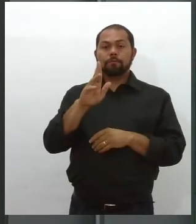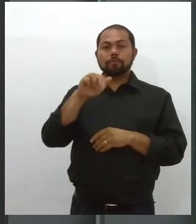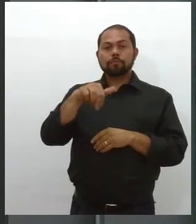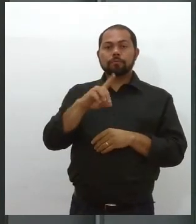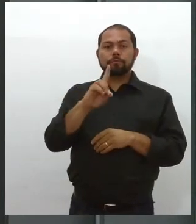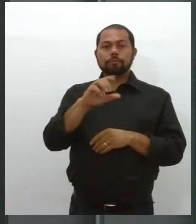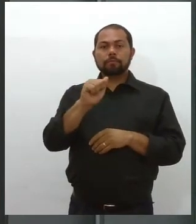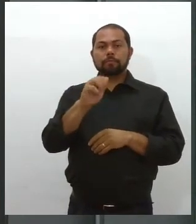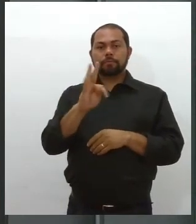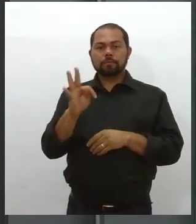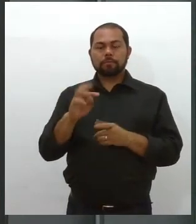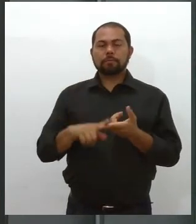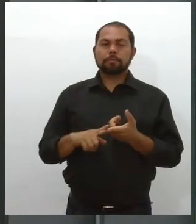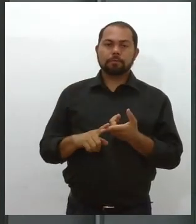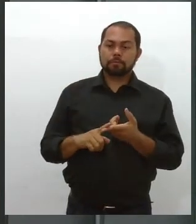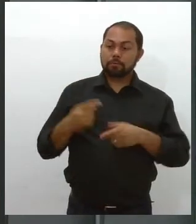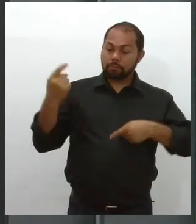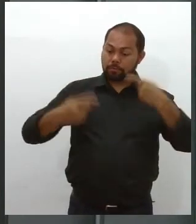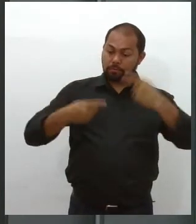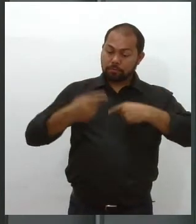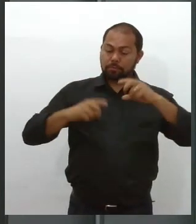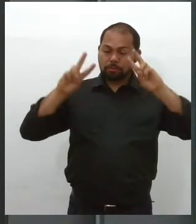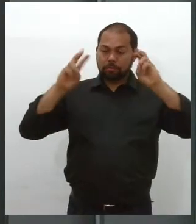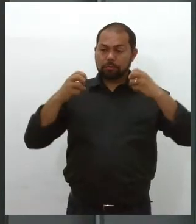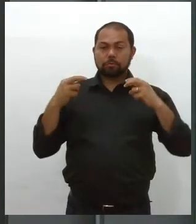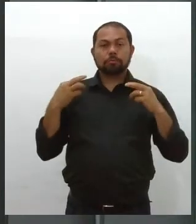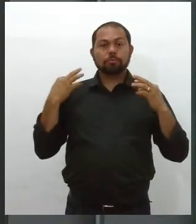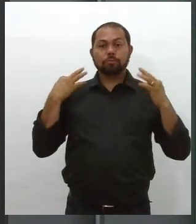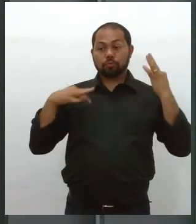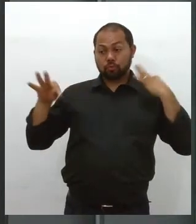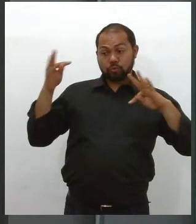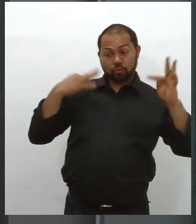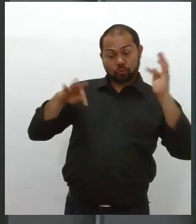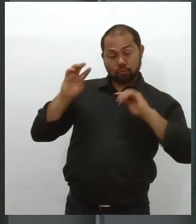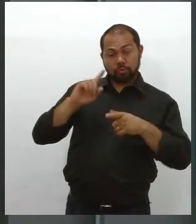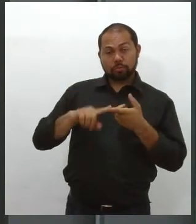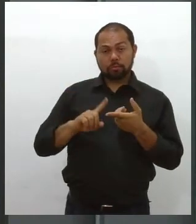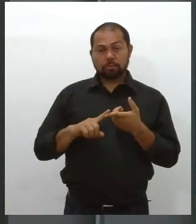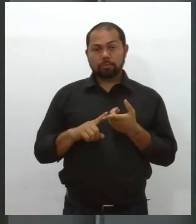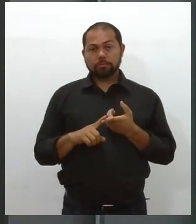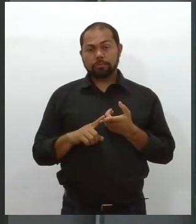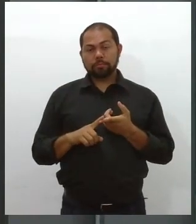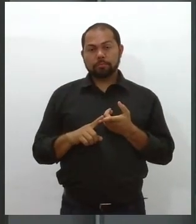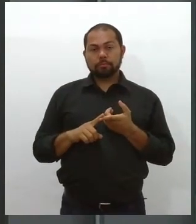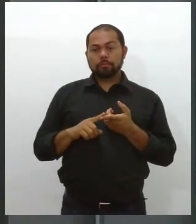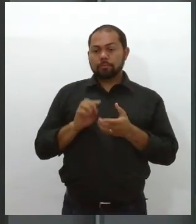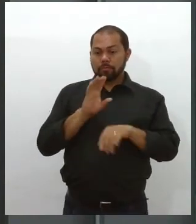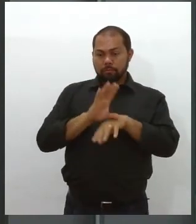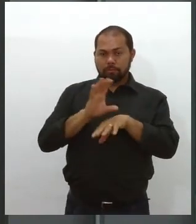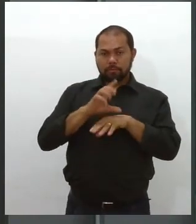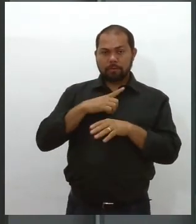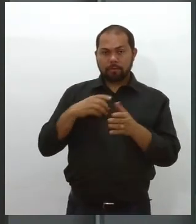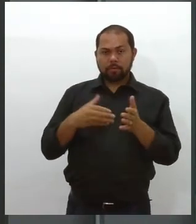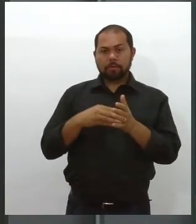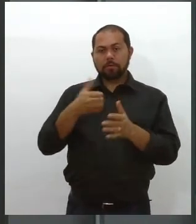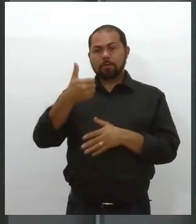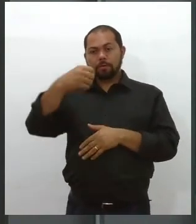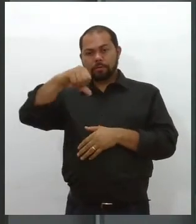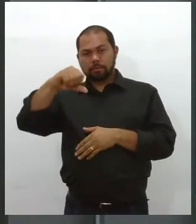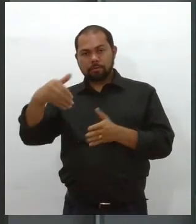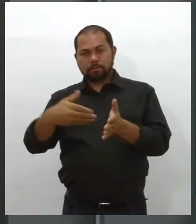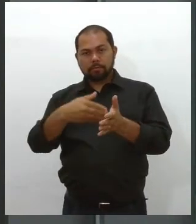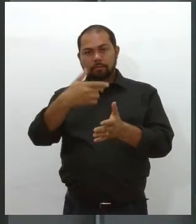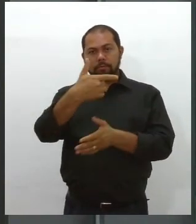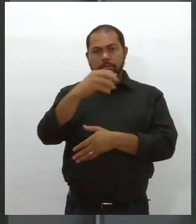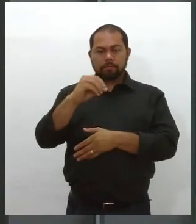Será debatido o Turismo de Base Comunitária, TBC. Os cursos serão realizados nos dias 19 e 20, das 13